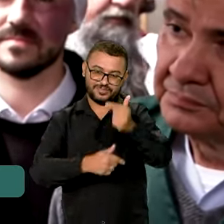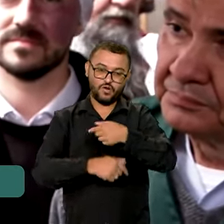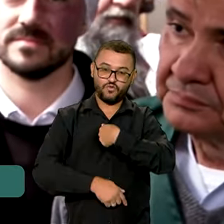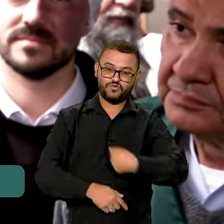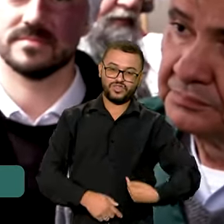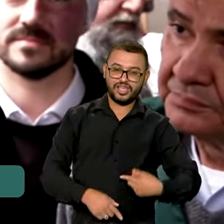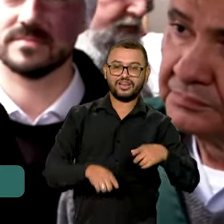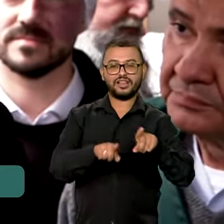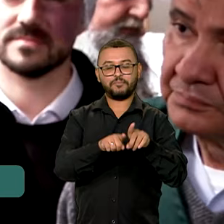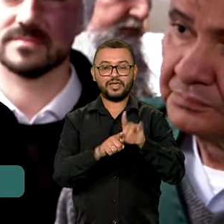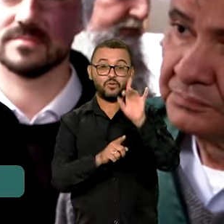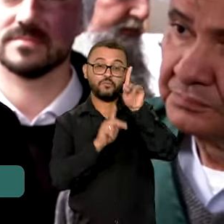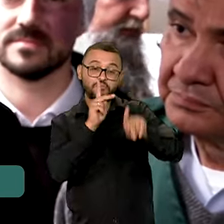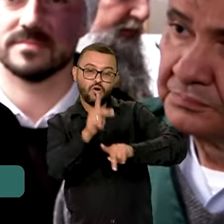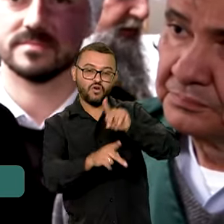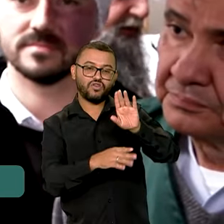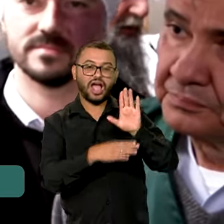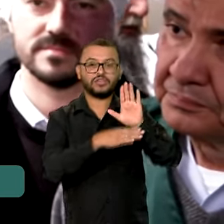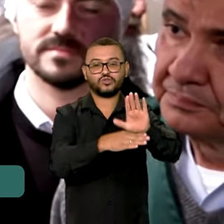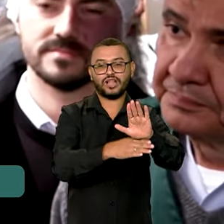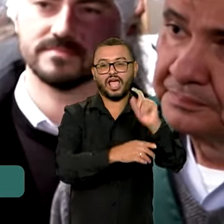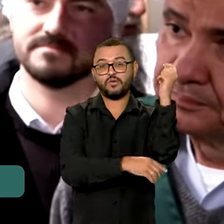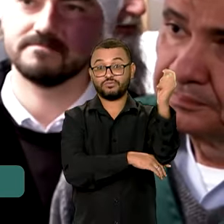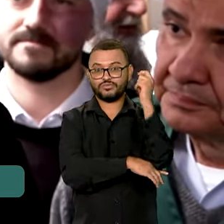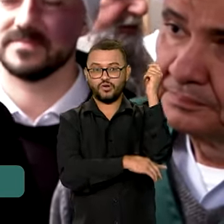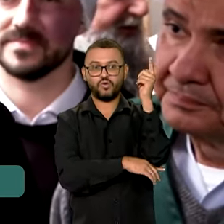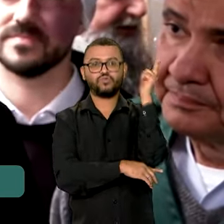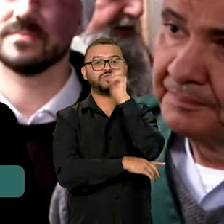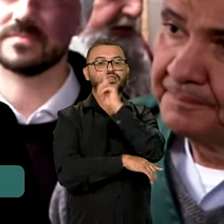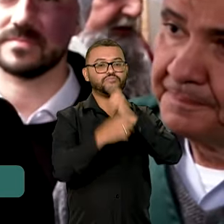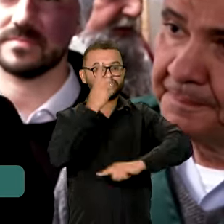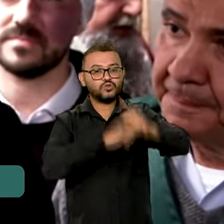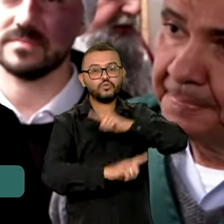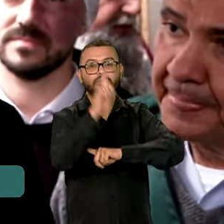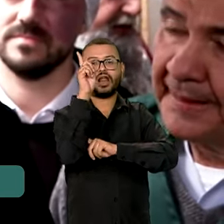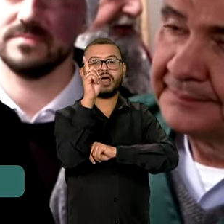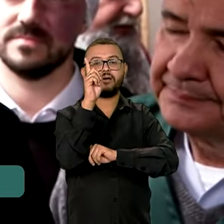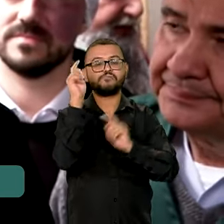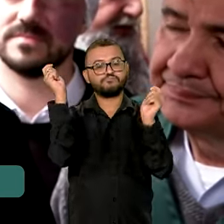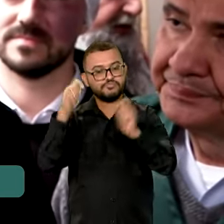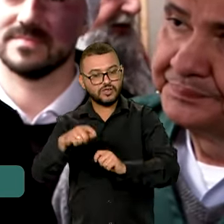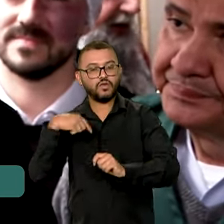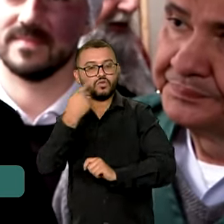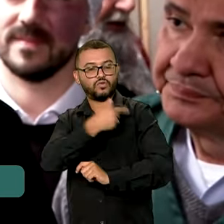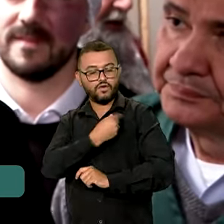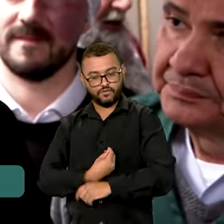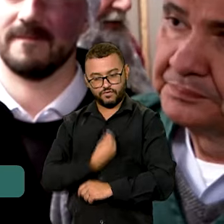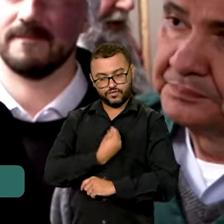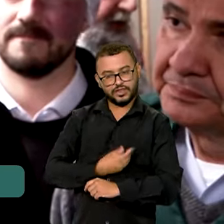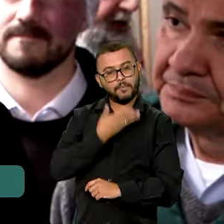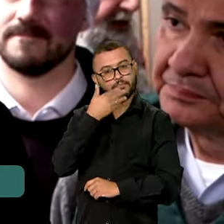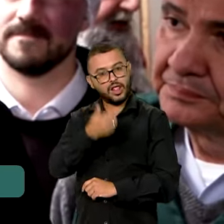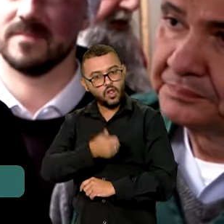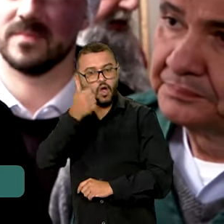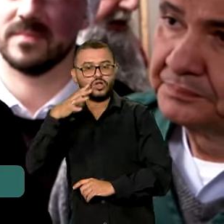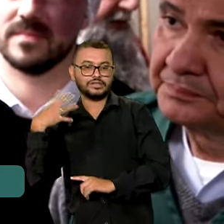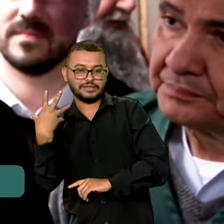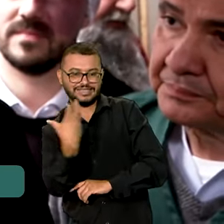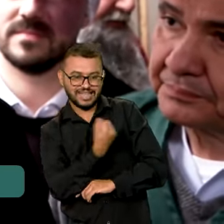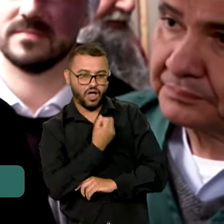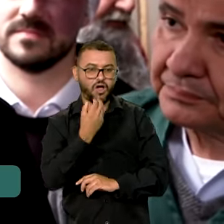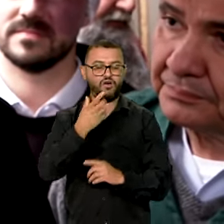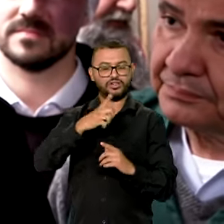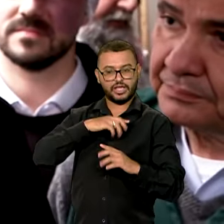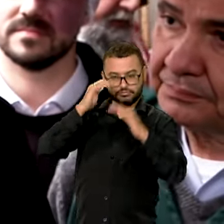povo organizado para ajudar o Rio Grande de atravessar esse momento difícil e a gente poder sair daqui com vidas salvas e com